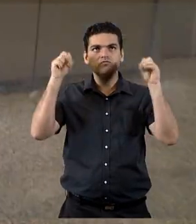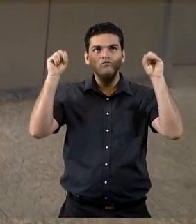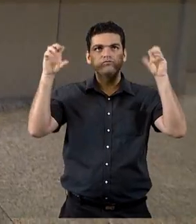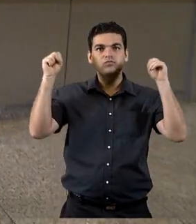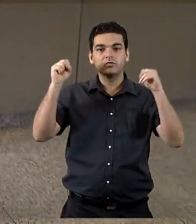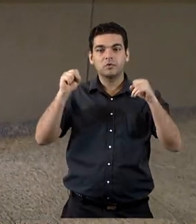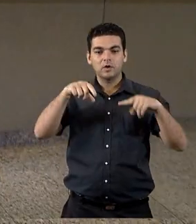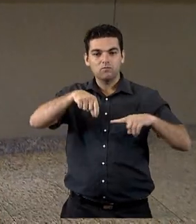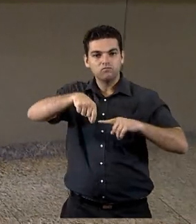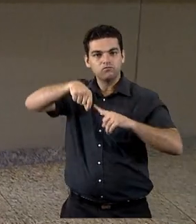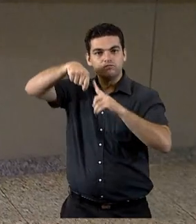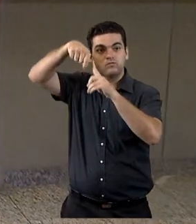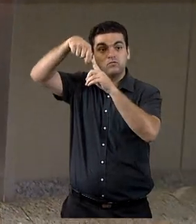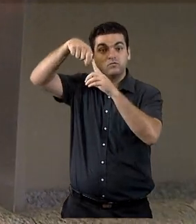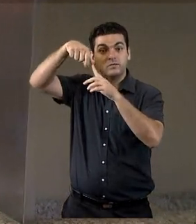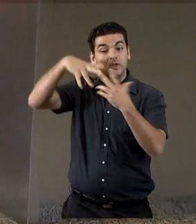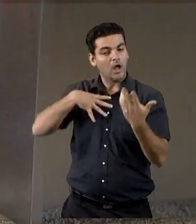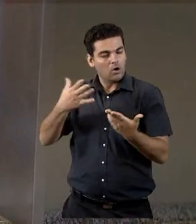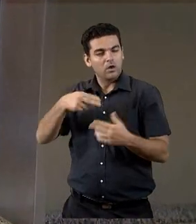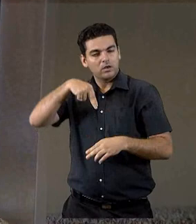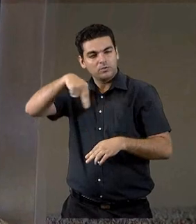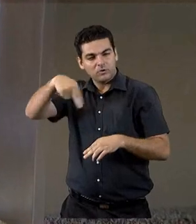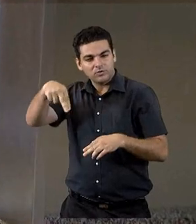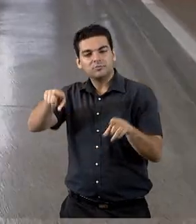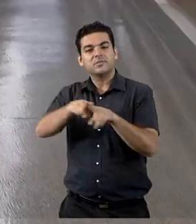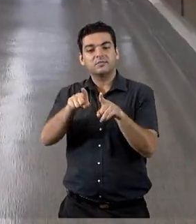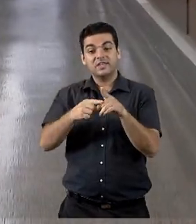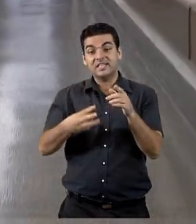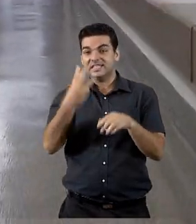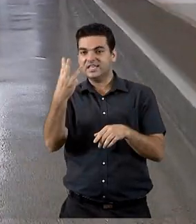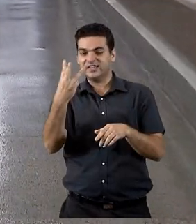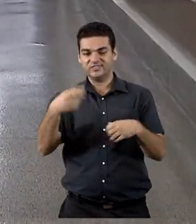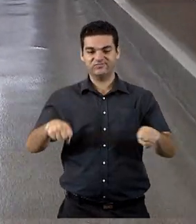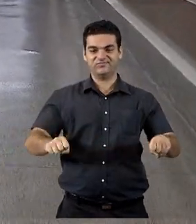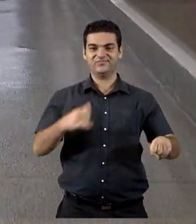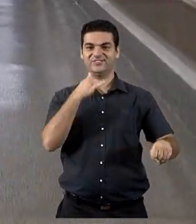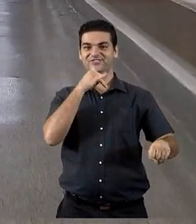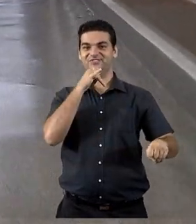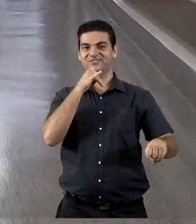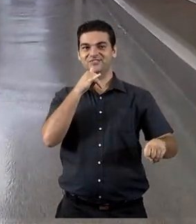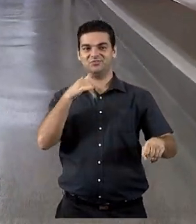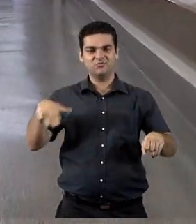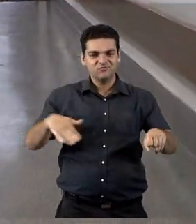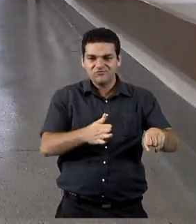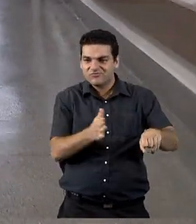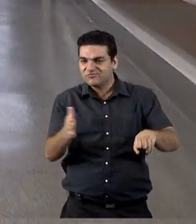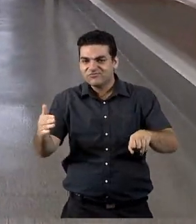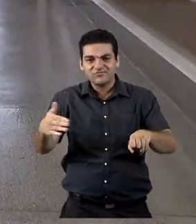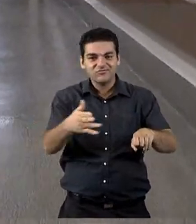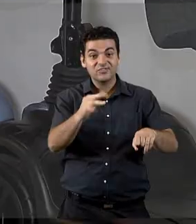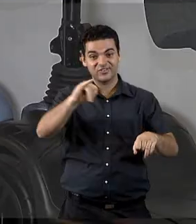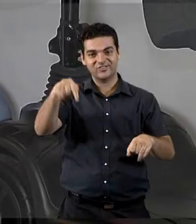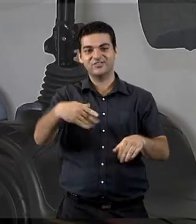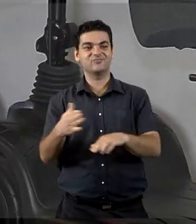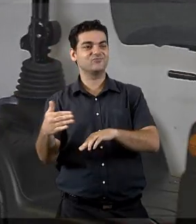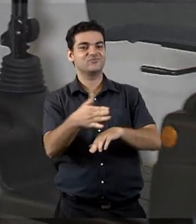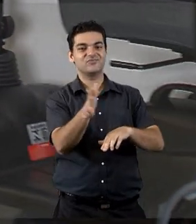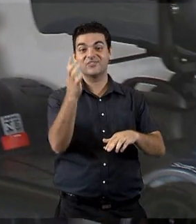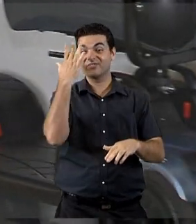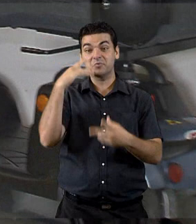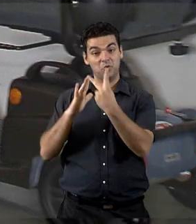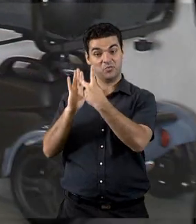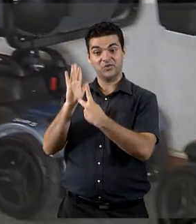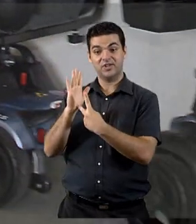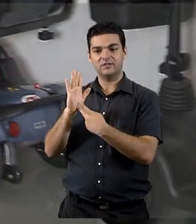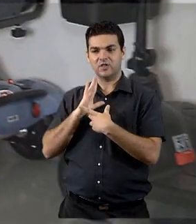nos elevadores. E em novembro, três novos carrinhos elétricos começaram a circular pelo STJ. O projeto foi